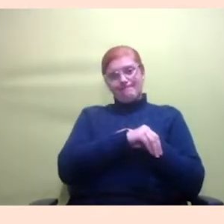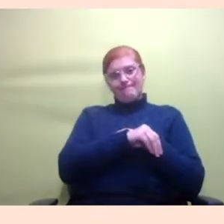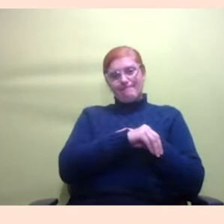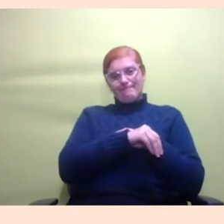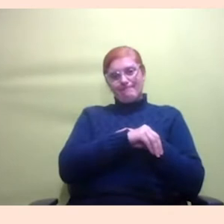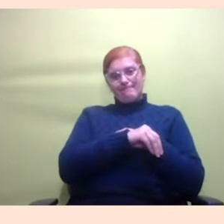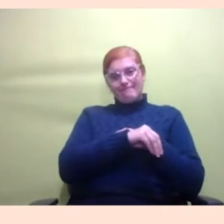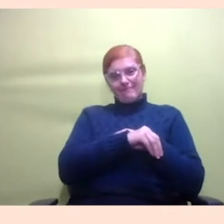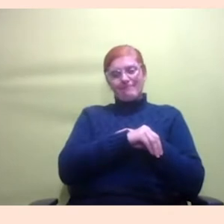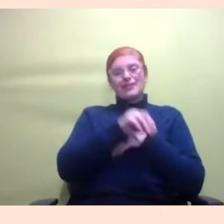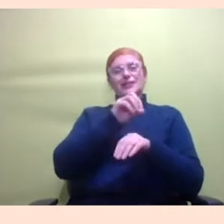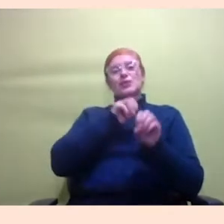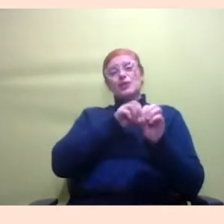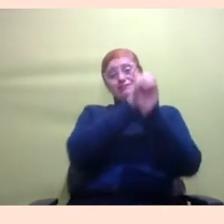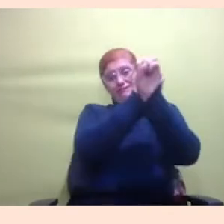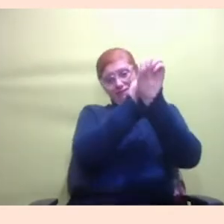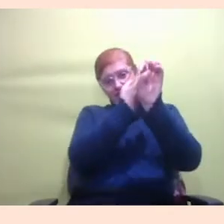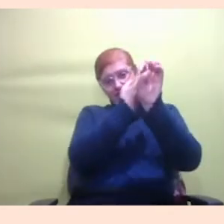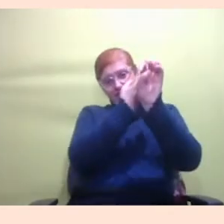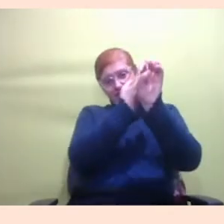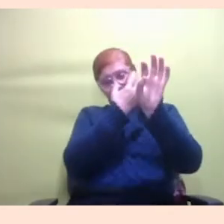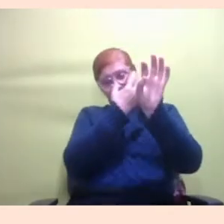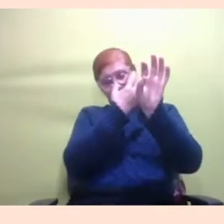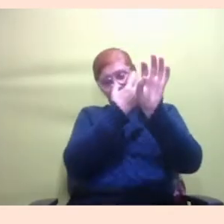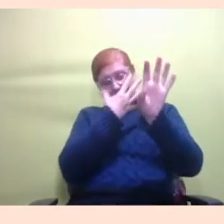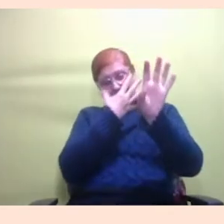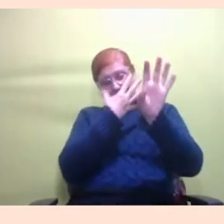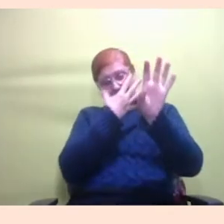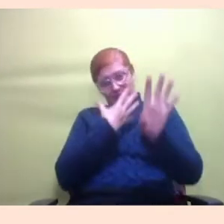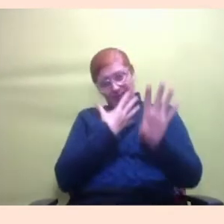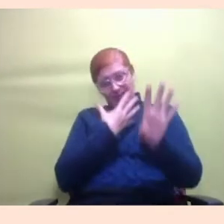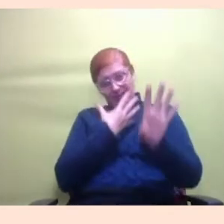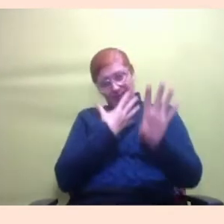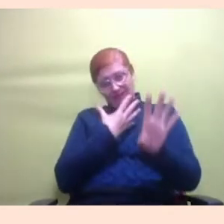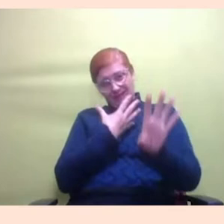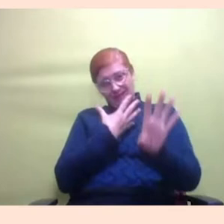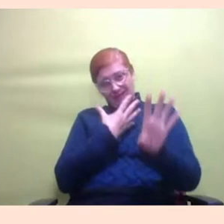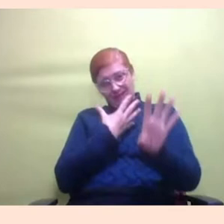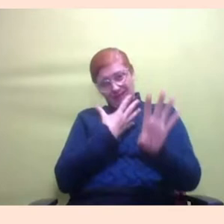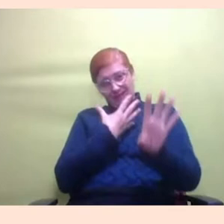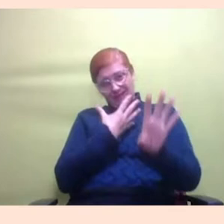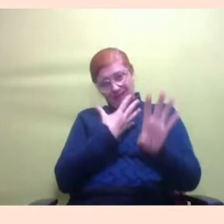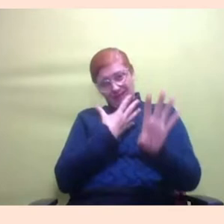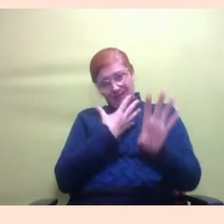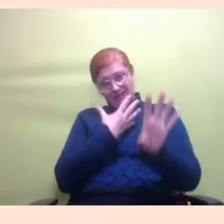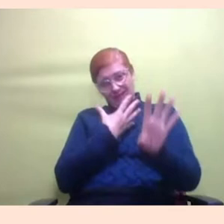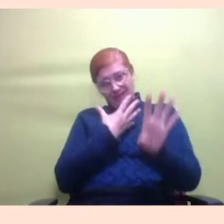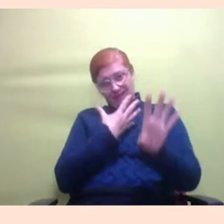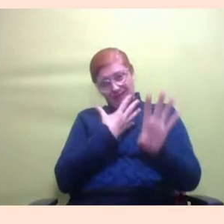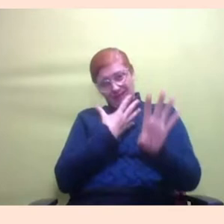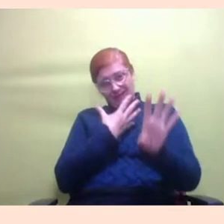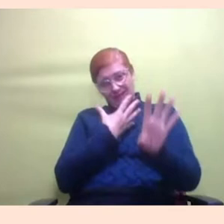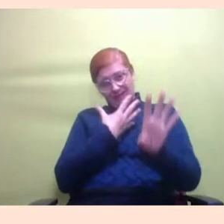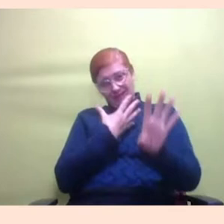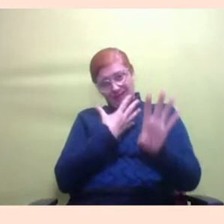e Priscila Priscila Brito do CPM meio Brasília meio Rio de Janeiro acho que ela mora na ponte